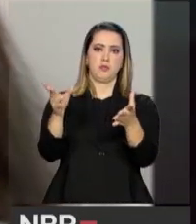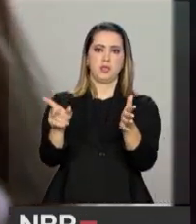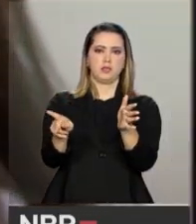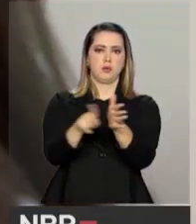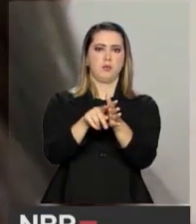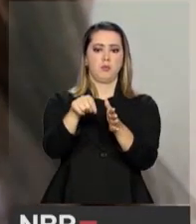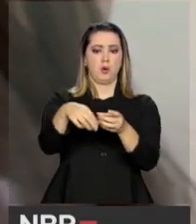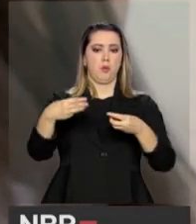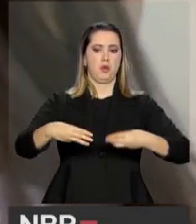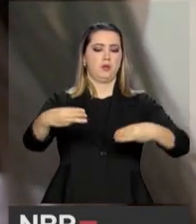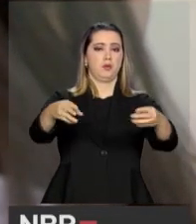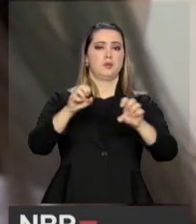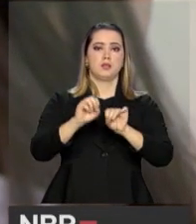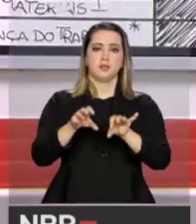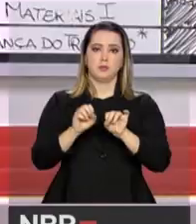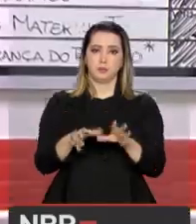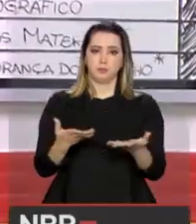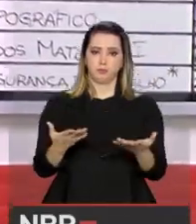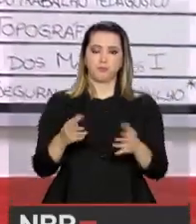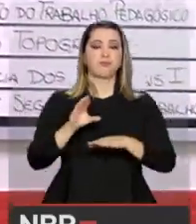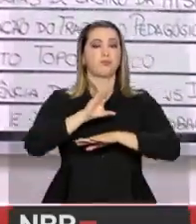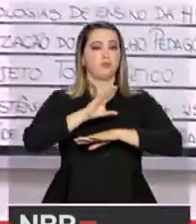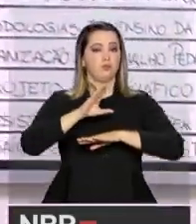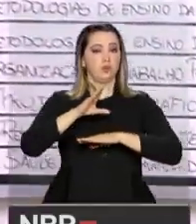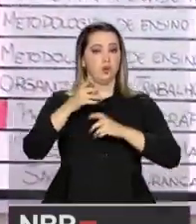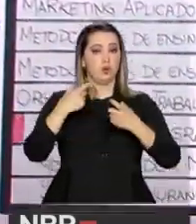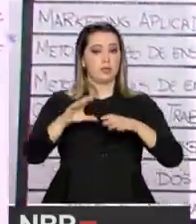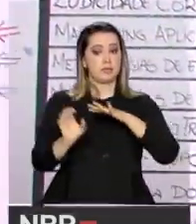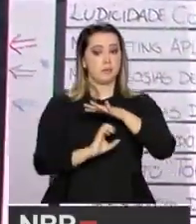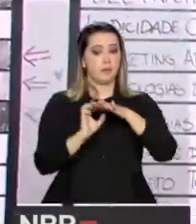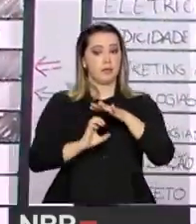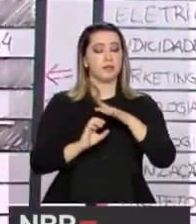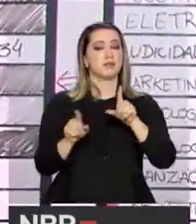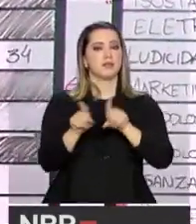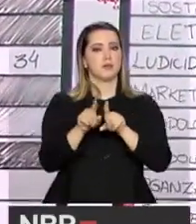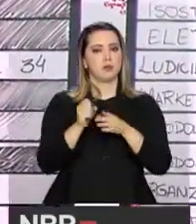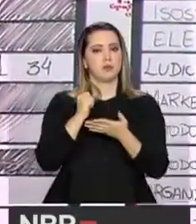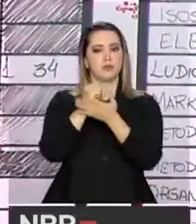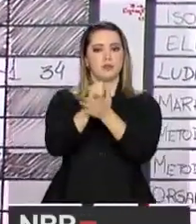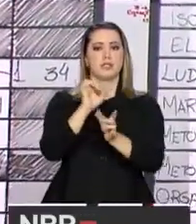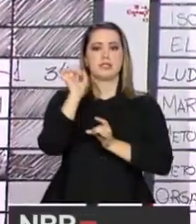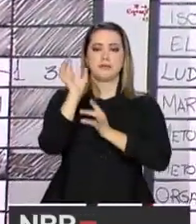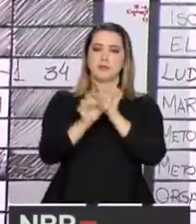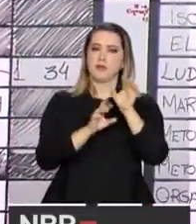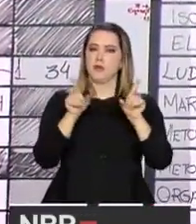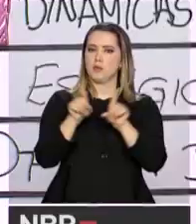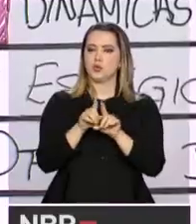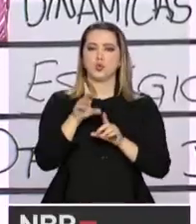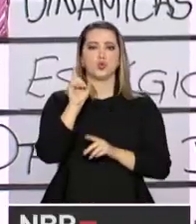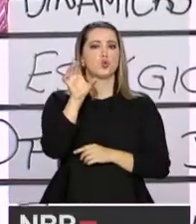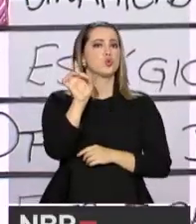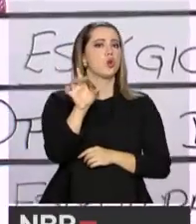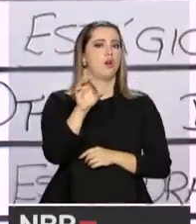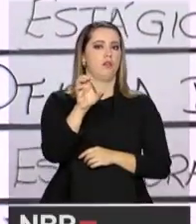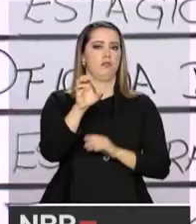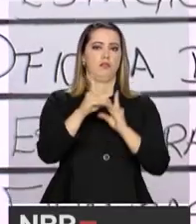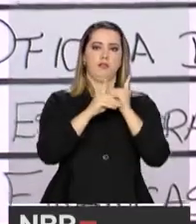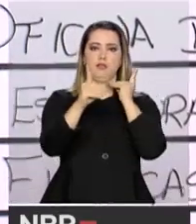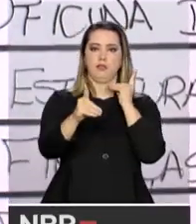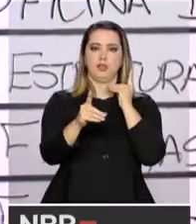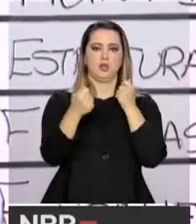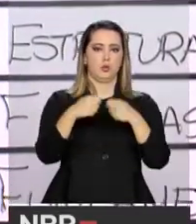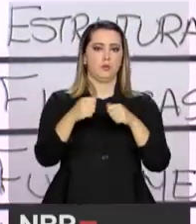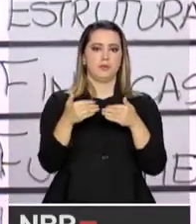específica do Ministério da Educação. As instituições também poderão oferecer exclusivamente cursos à distância, sem precisar